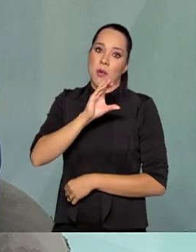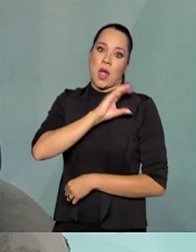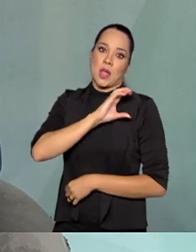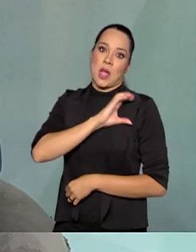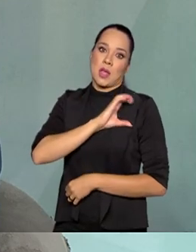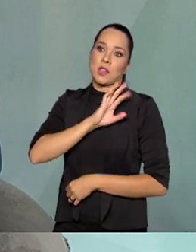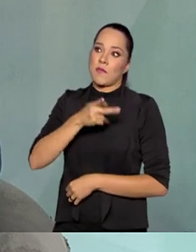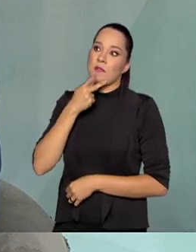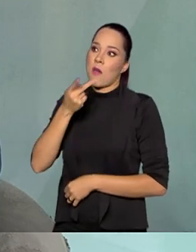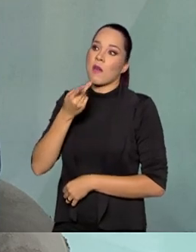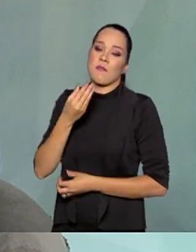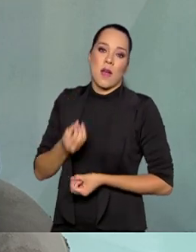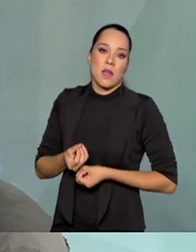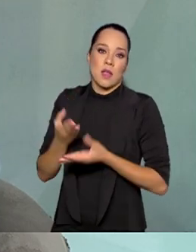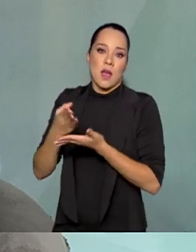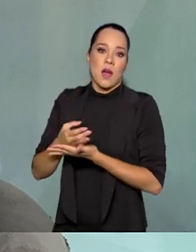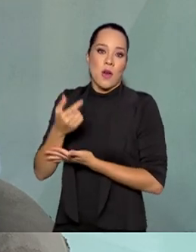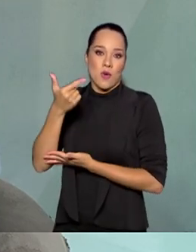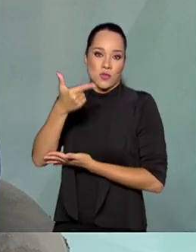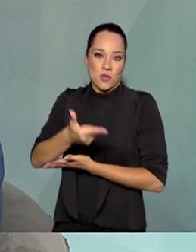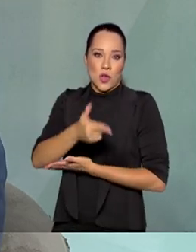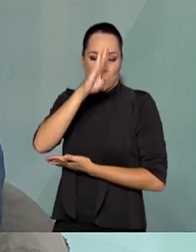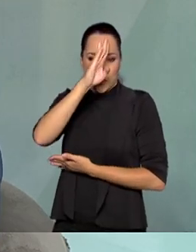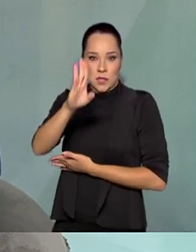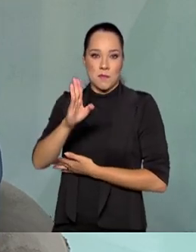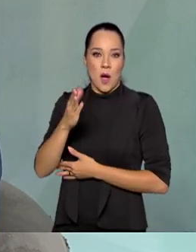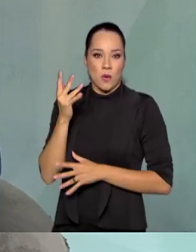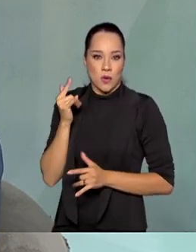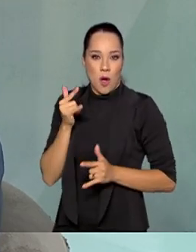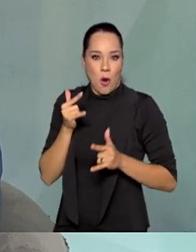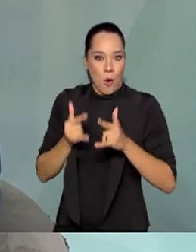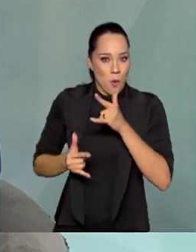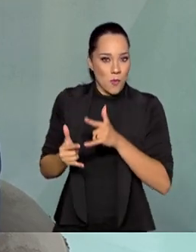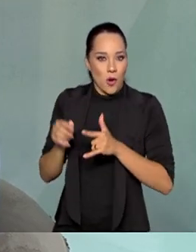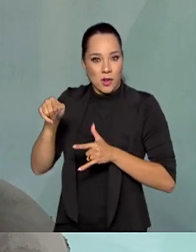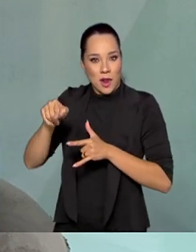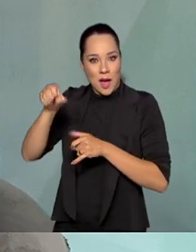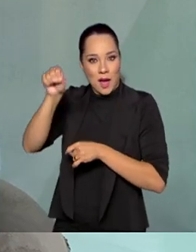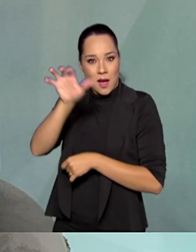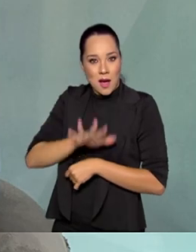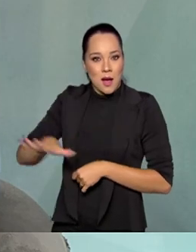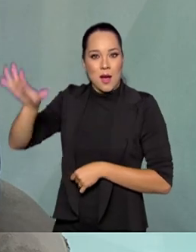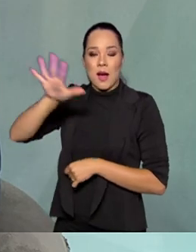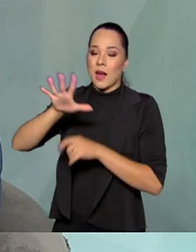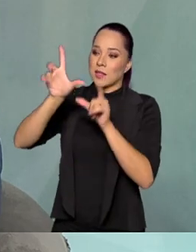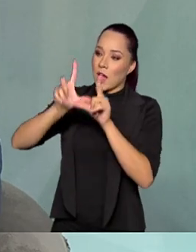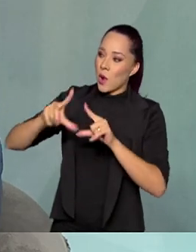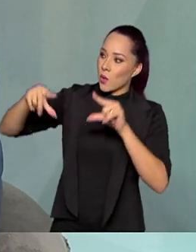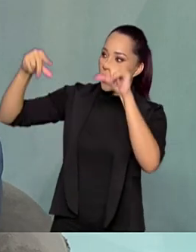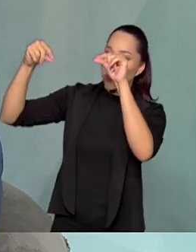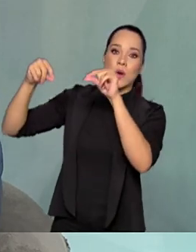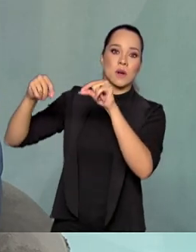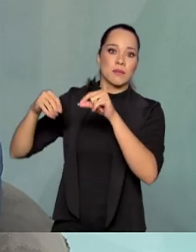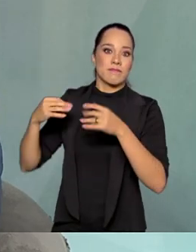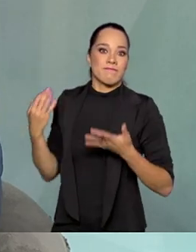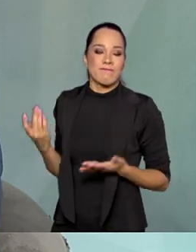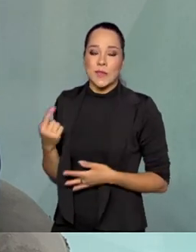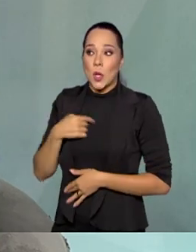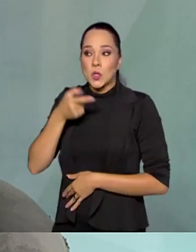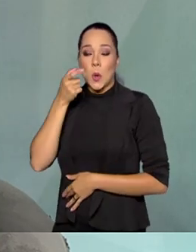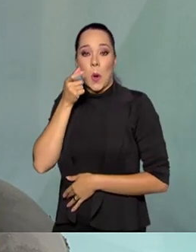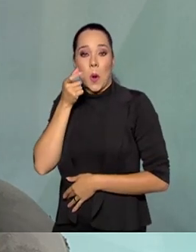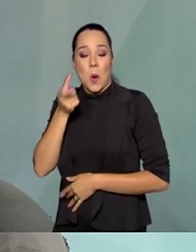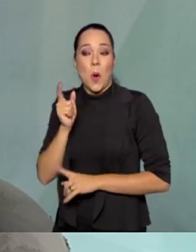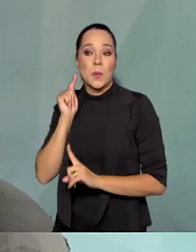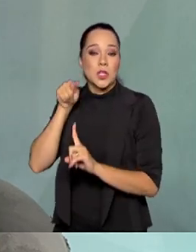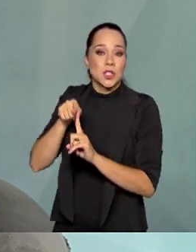já se comprometeu a fornecer os dois braços robóticos da estação espacial que ficará em torno da Lua. Então, a nossa pretensão,